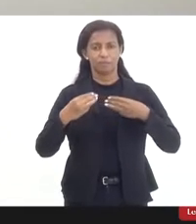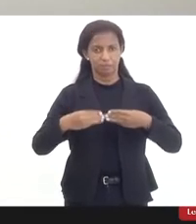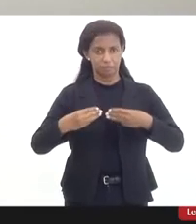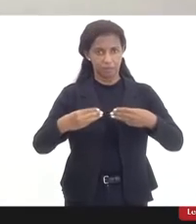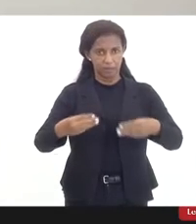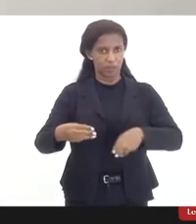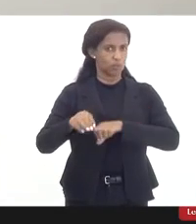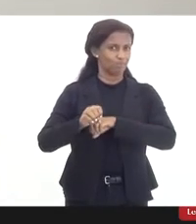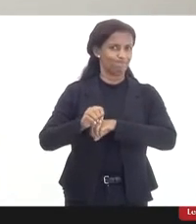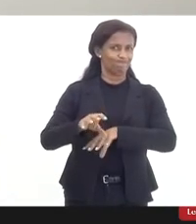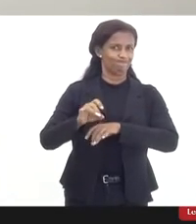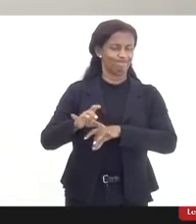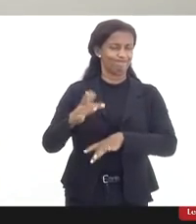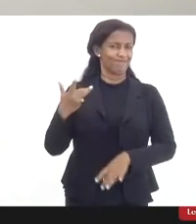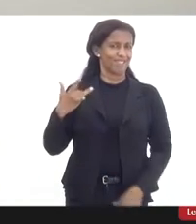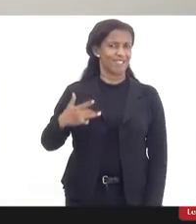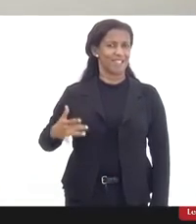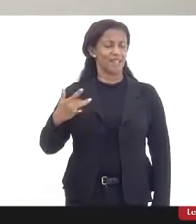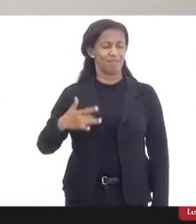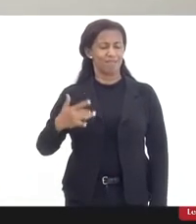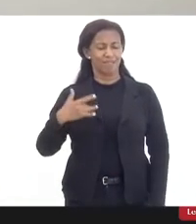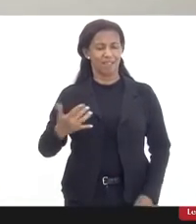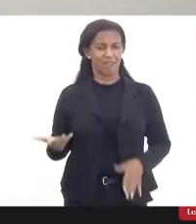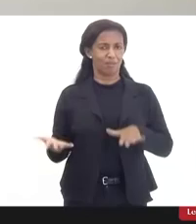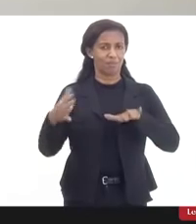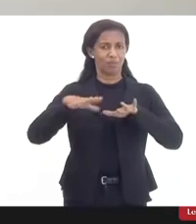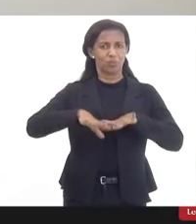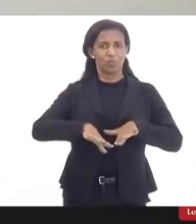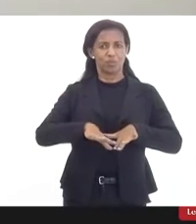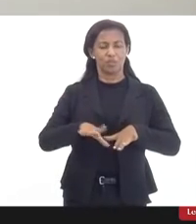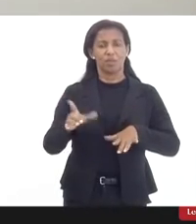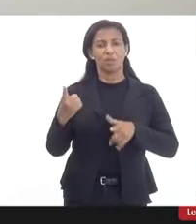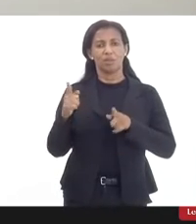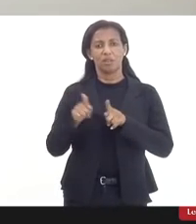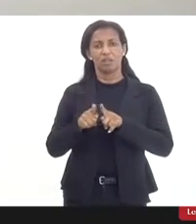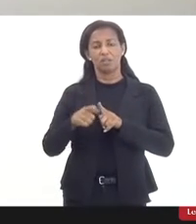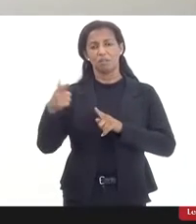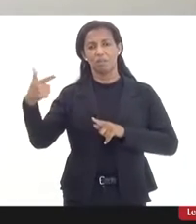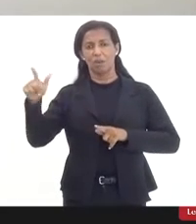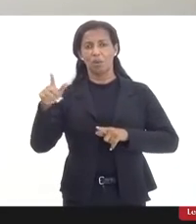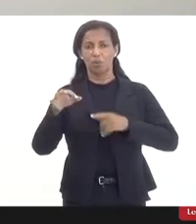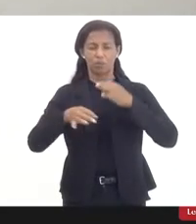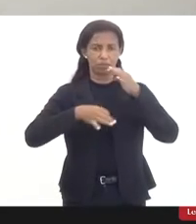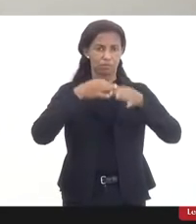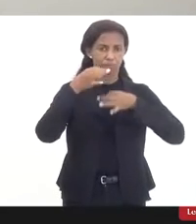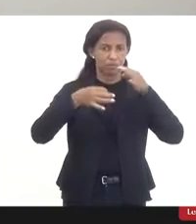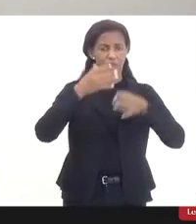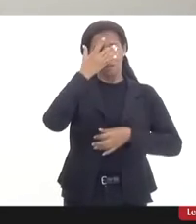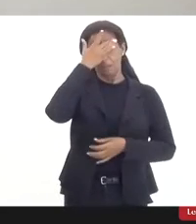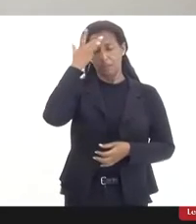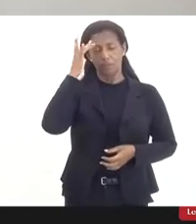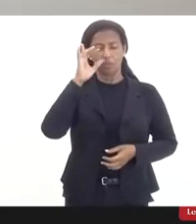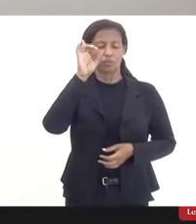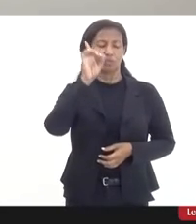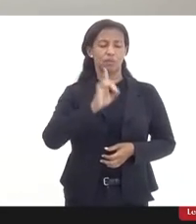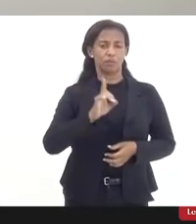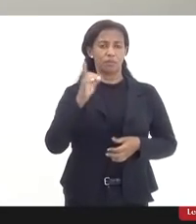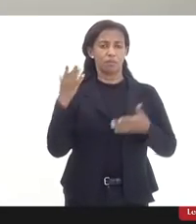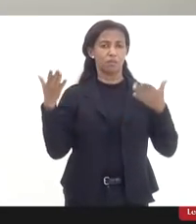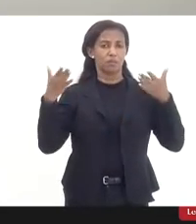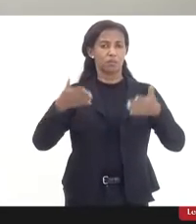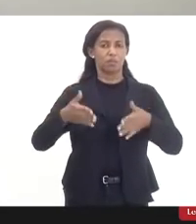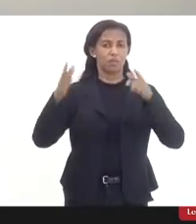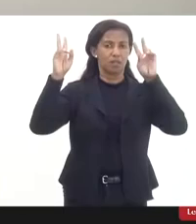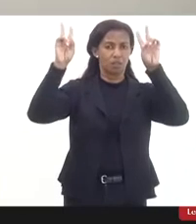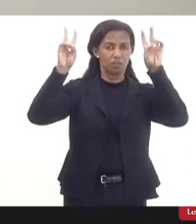lamentáveis falas do Ministro da Educação com relação à educação, inclusive, e tantas outras questões relacionadas à pessoa com deficiência, mas eu vou me ater ao tema